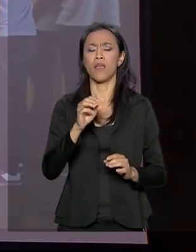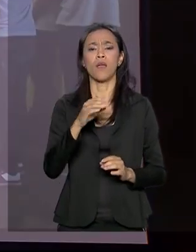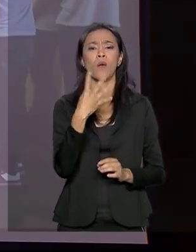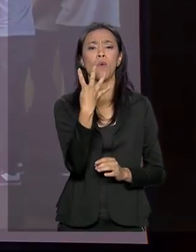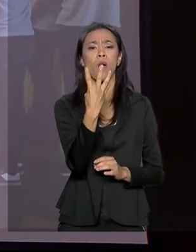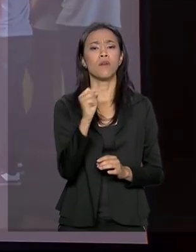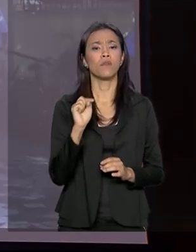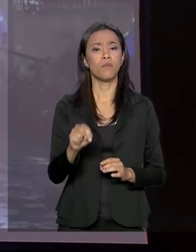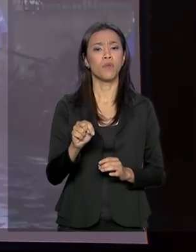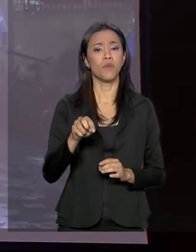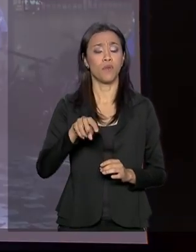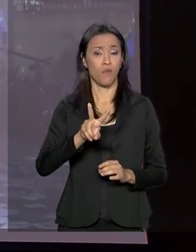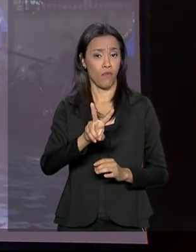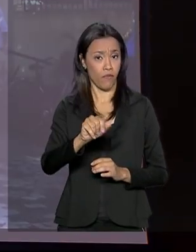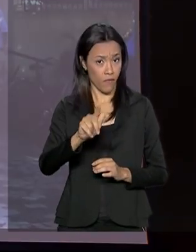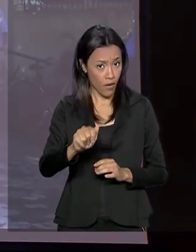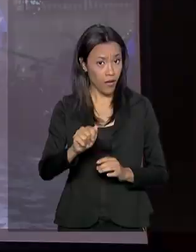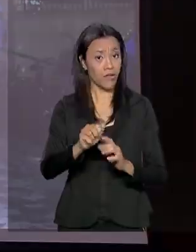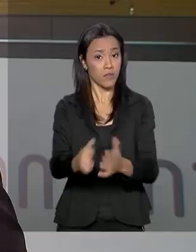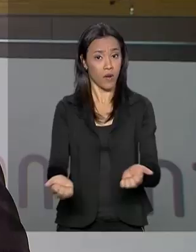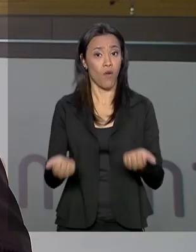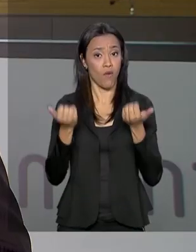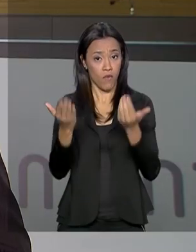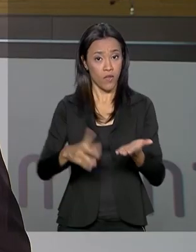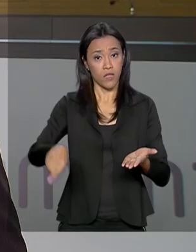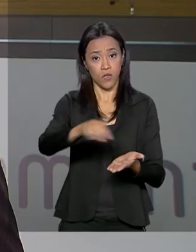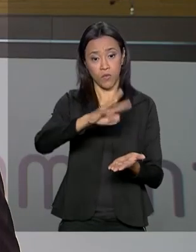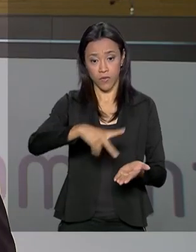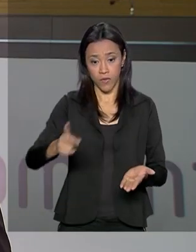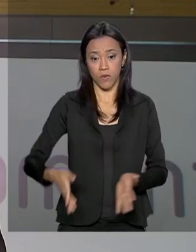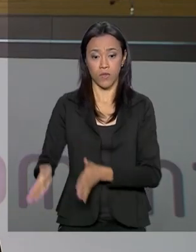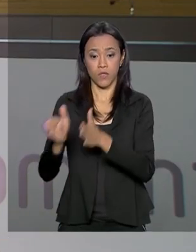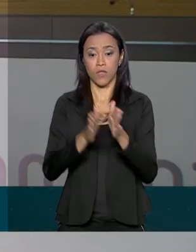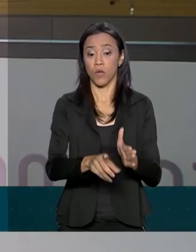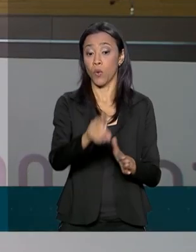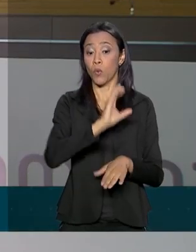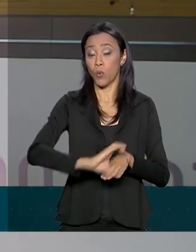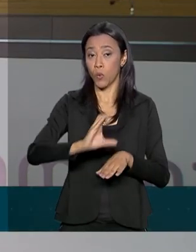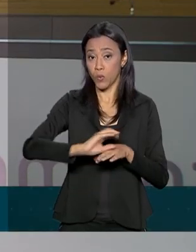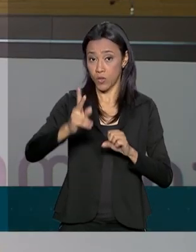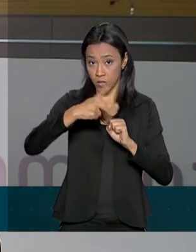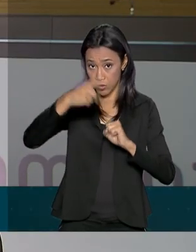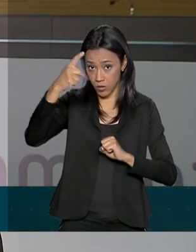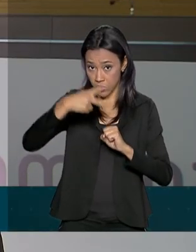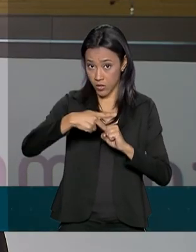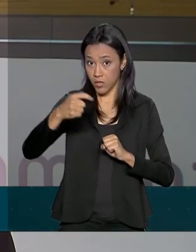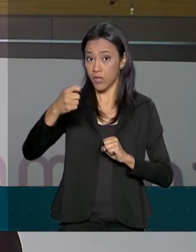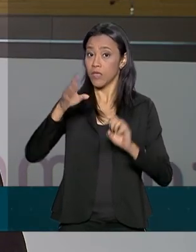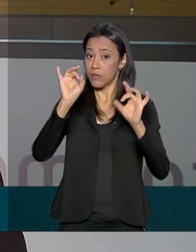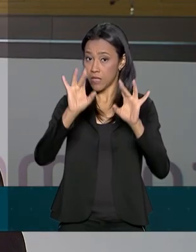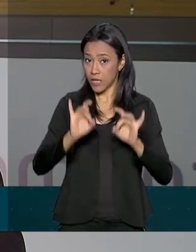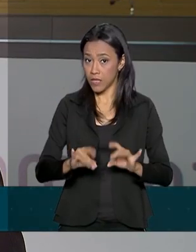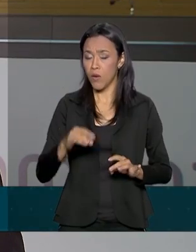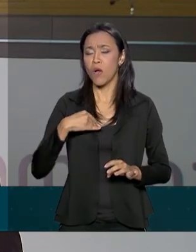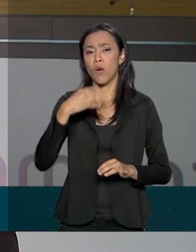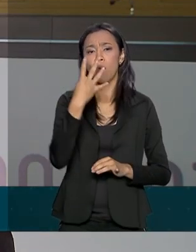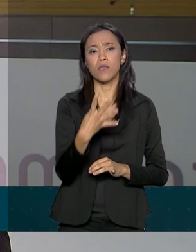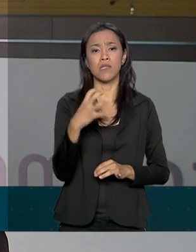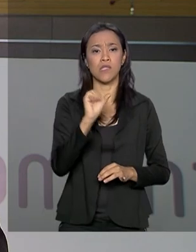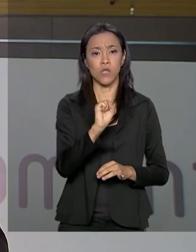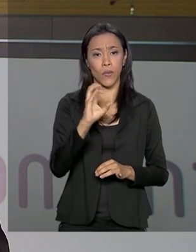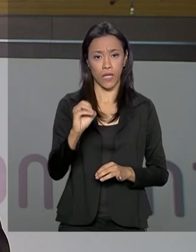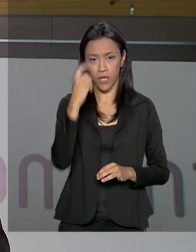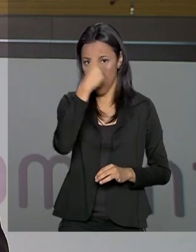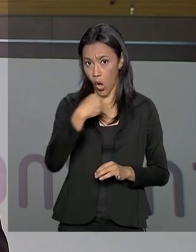beneficiar cerca de 400 mil alunos. O curso de especialização terá carga horária de 480 horas na